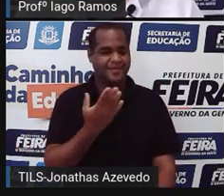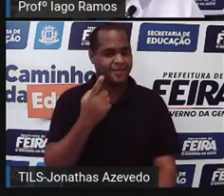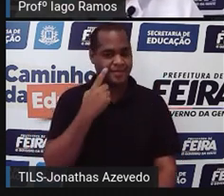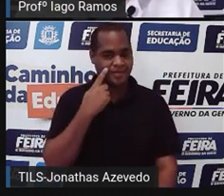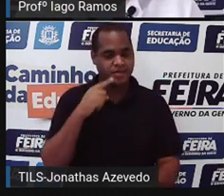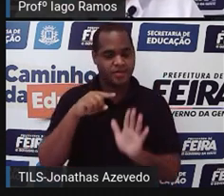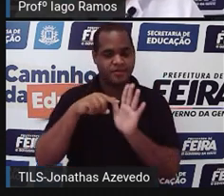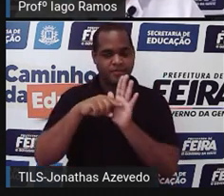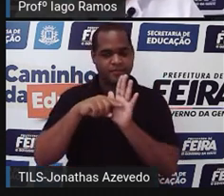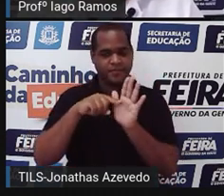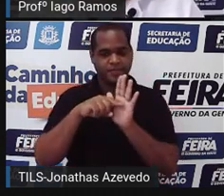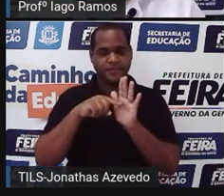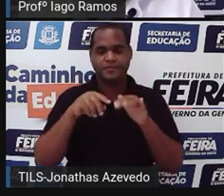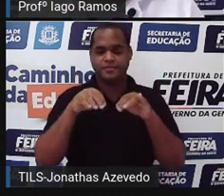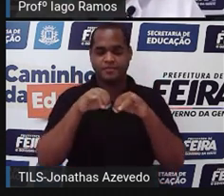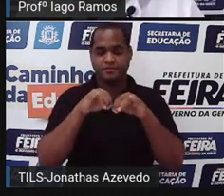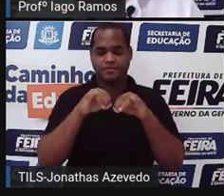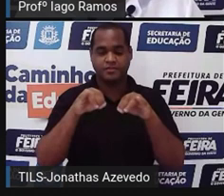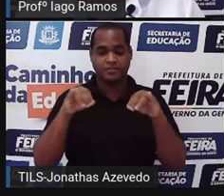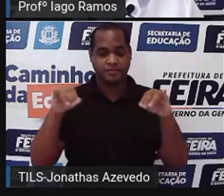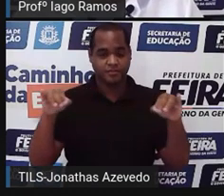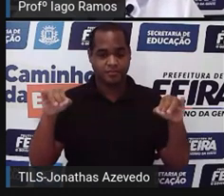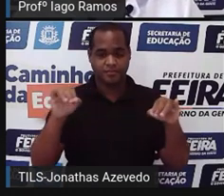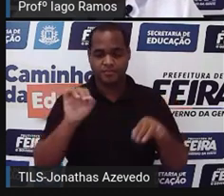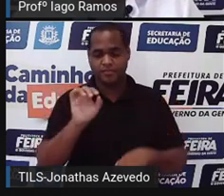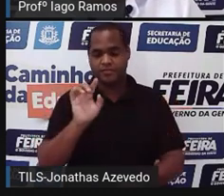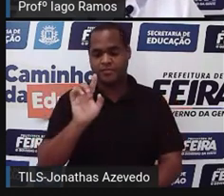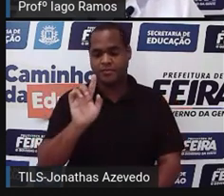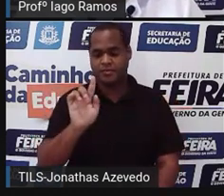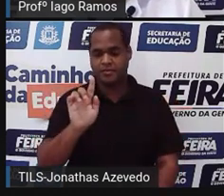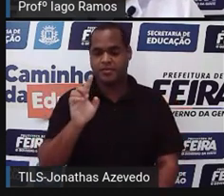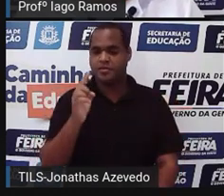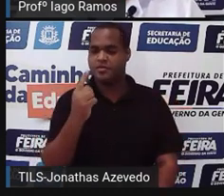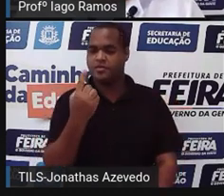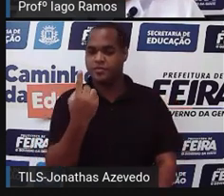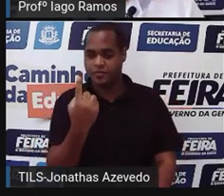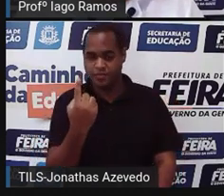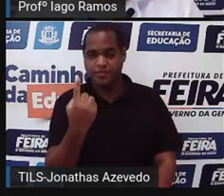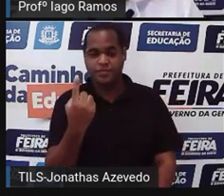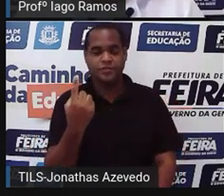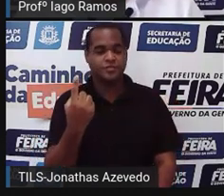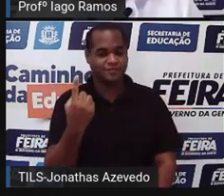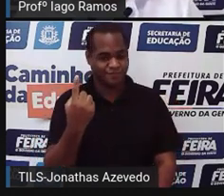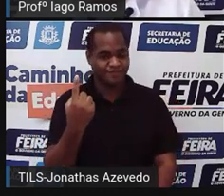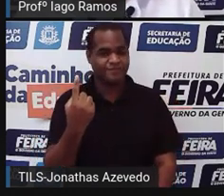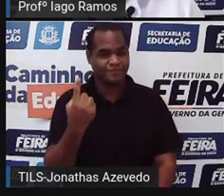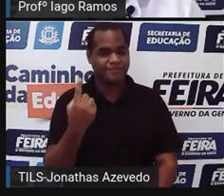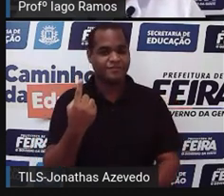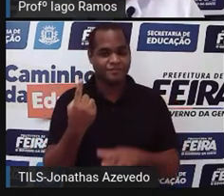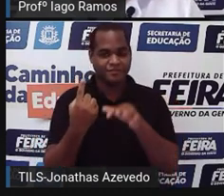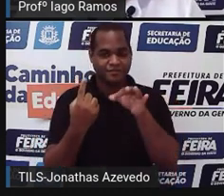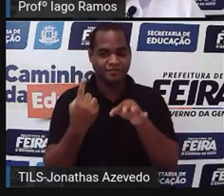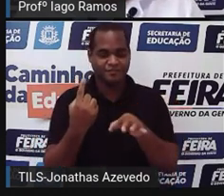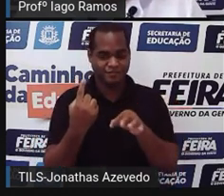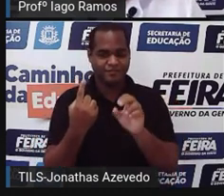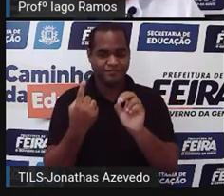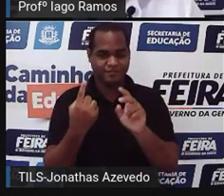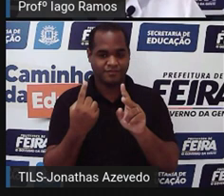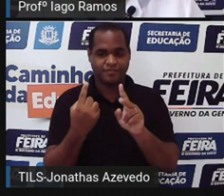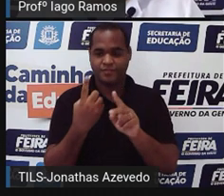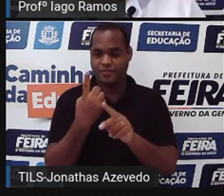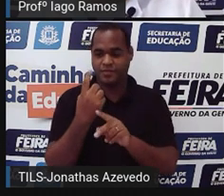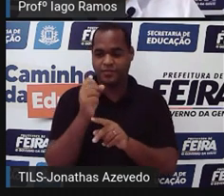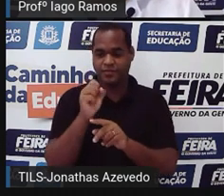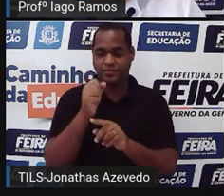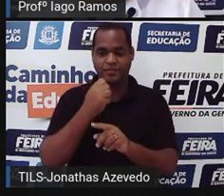pesquisa foi divulgada no portal da internet, chamado Portal G1, certo? Em 18 de